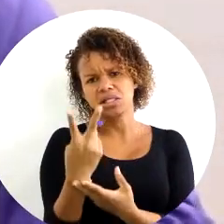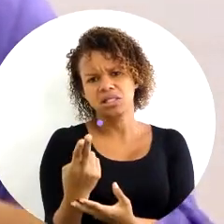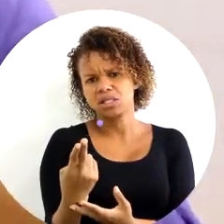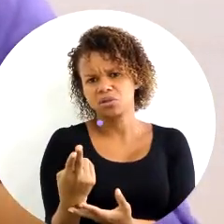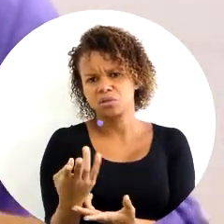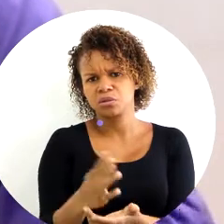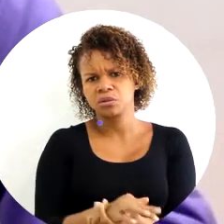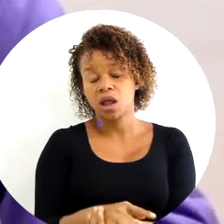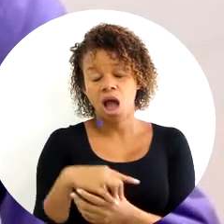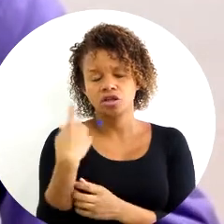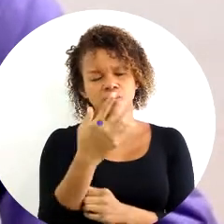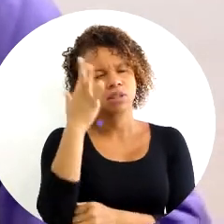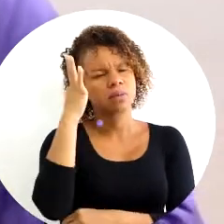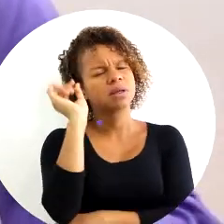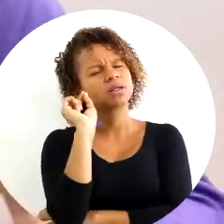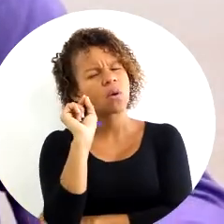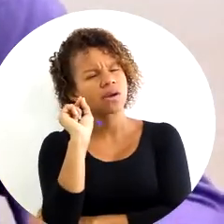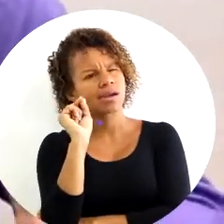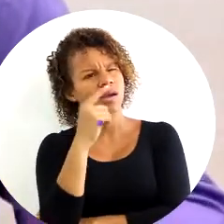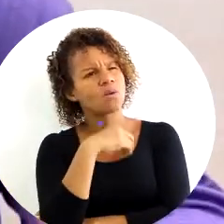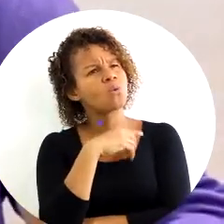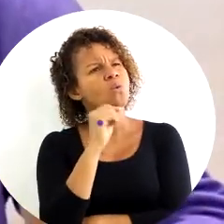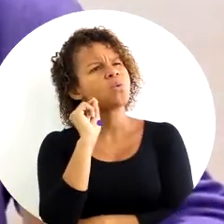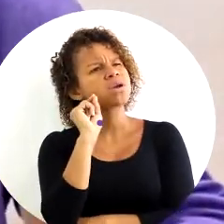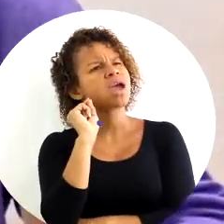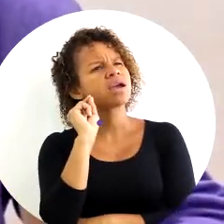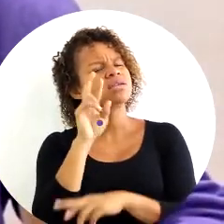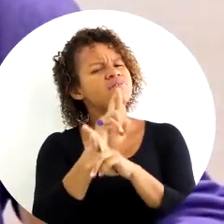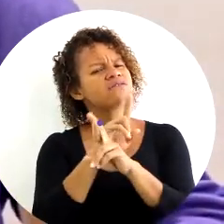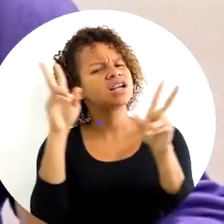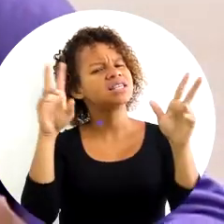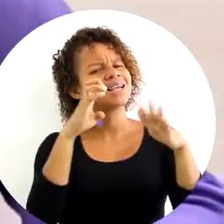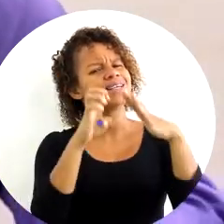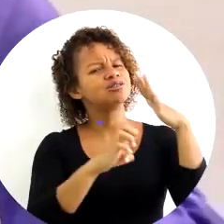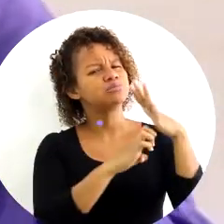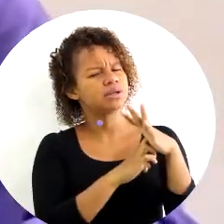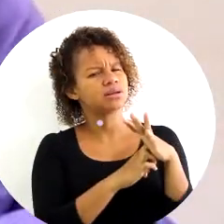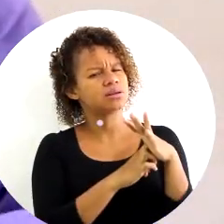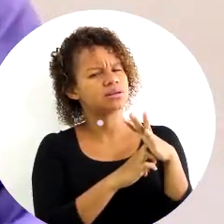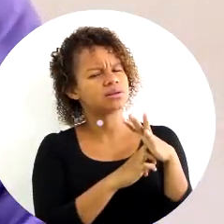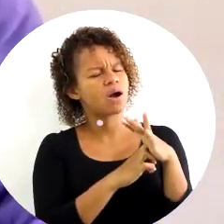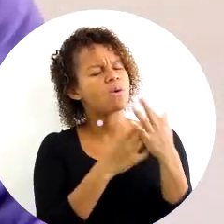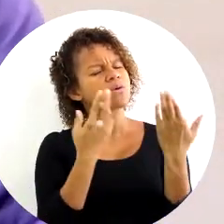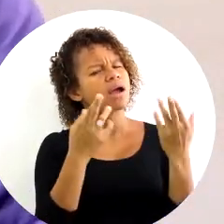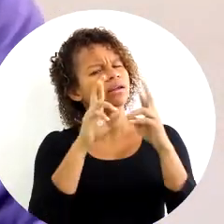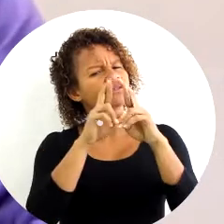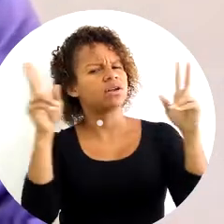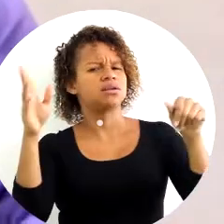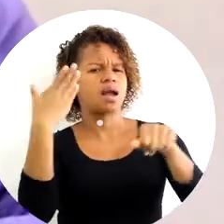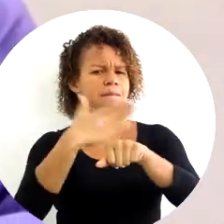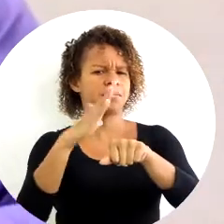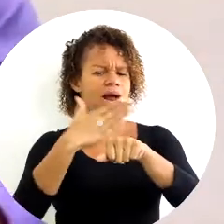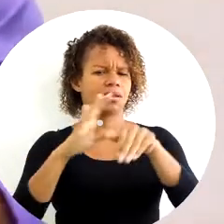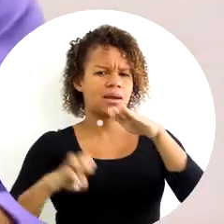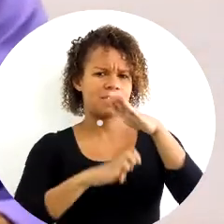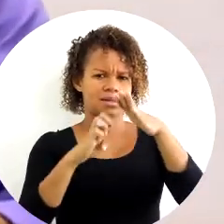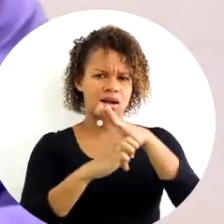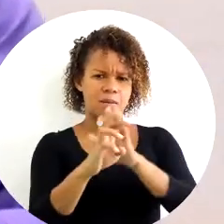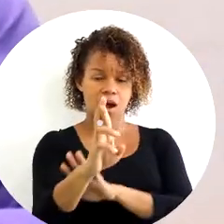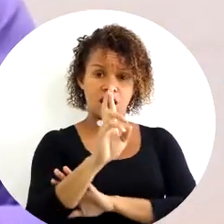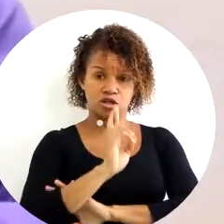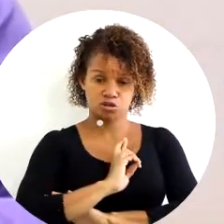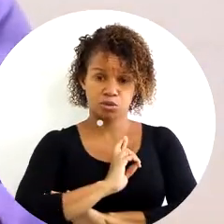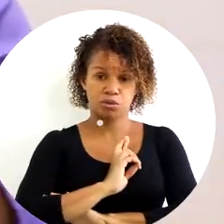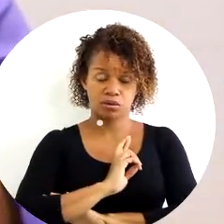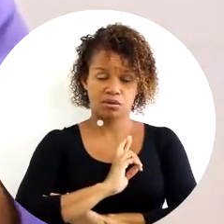aí a gente tem que pensar o seguinte, o que é que diferencia as empresas? O que diferencia a sua prática empresarial para responder